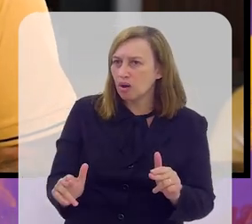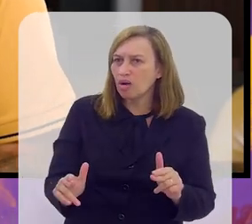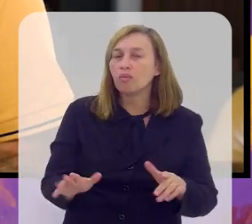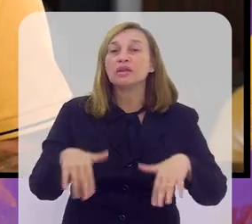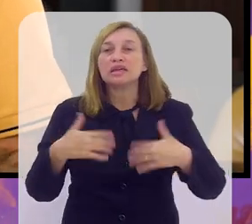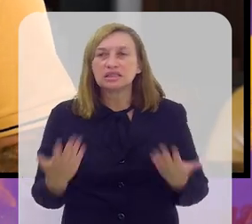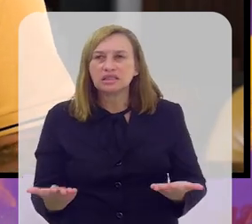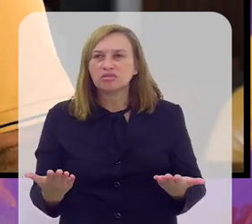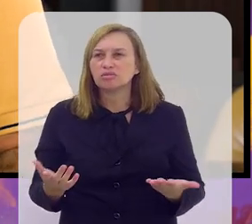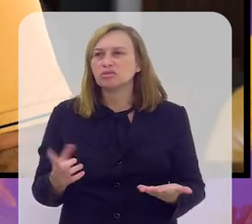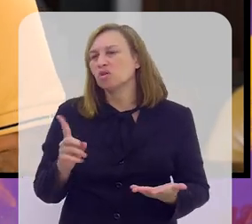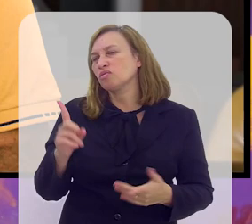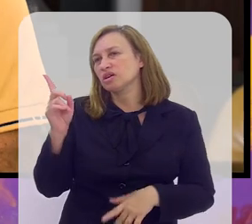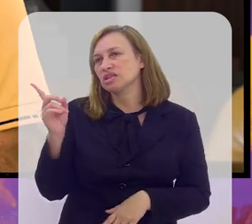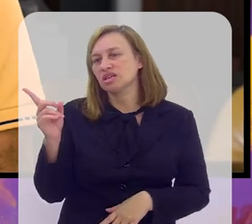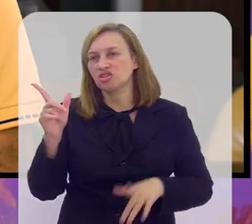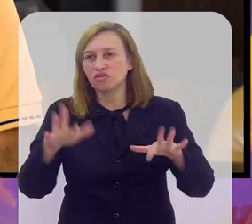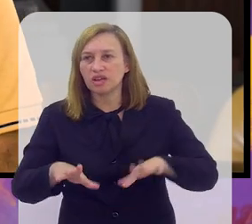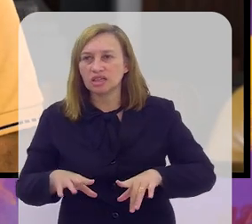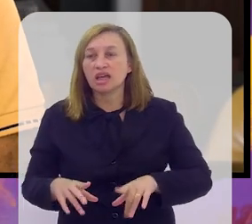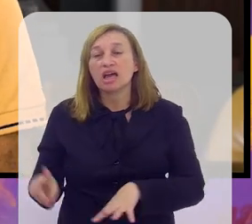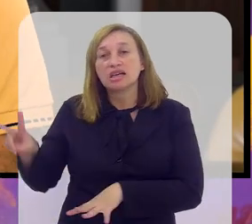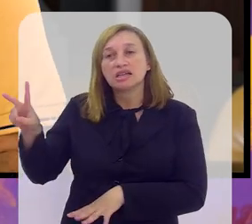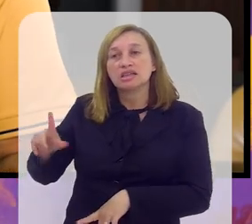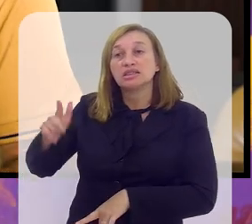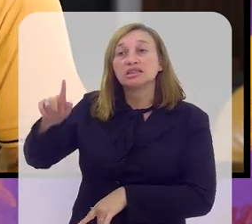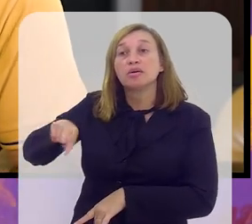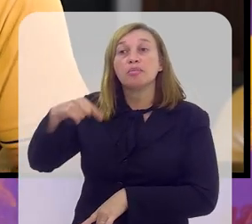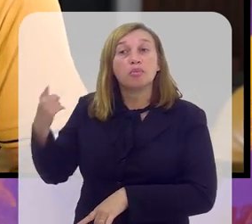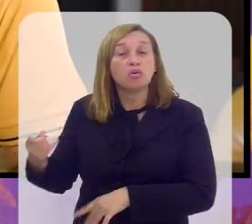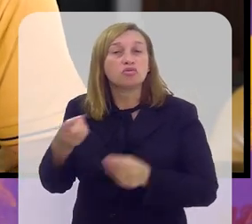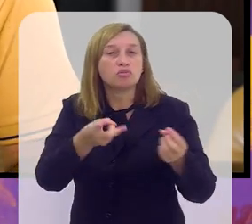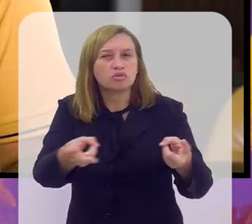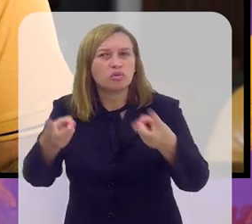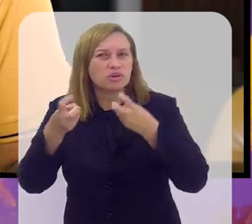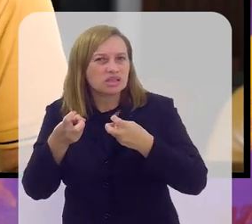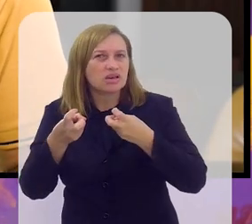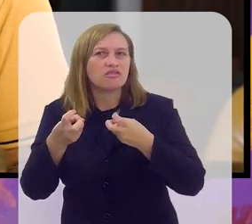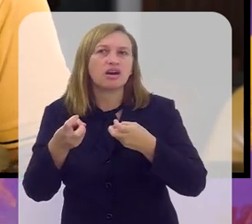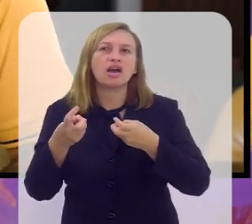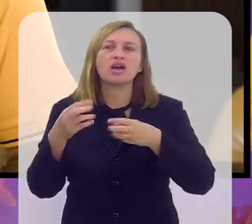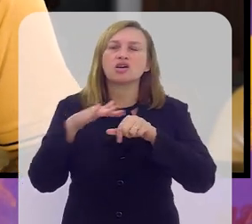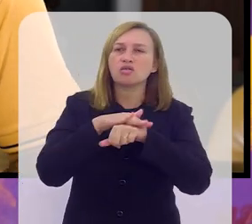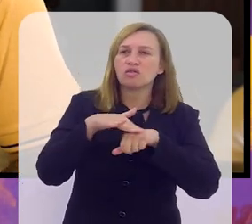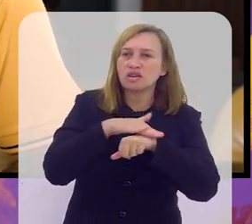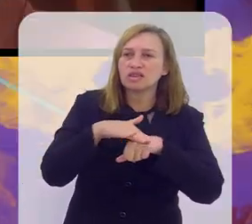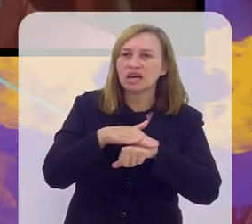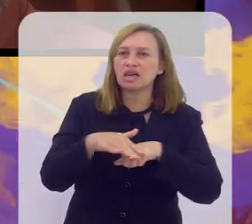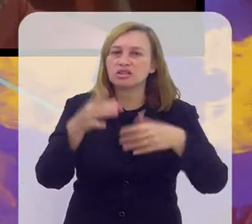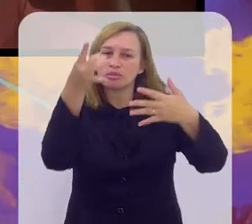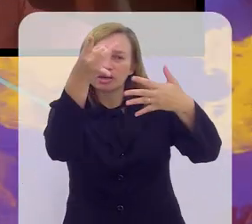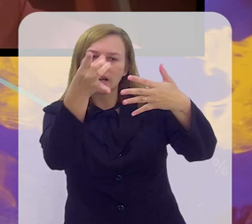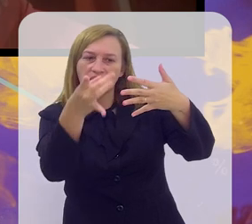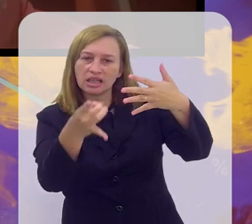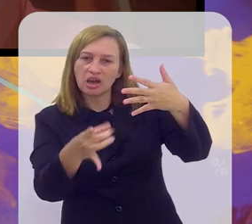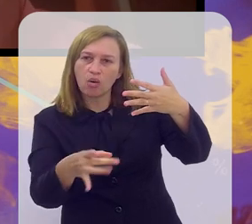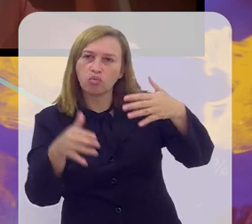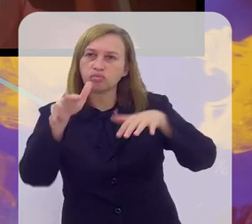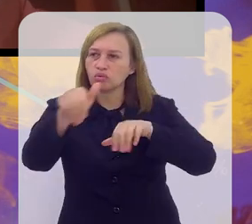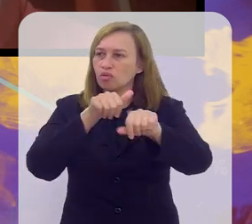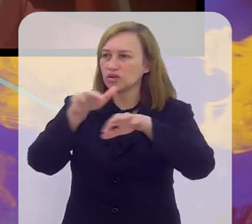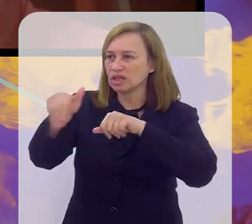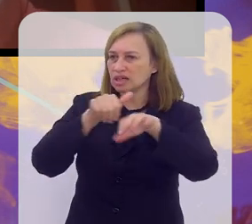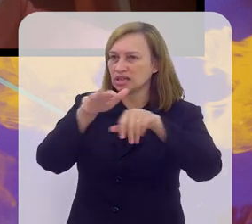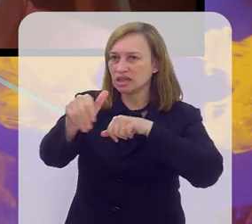mesma situação, então não vai ser diferente. Na segunda parte, nós vamos observar, vamos comentar, estes jogadores